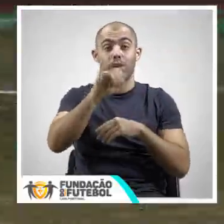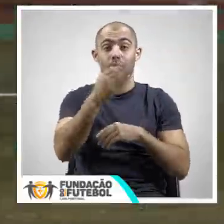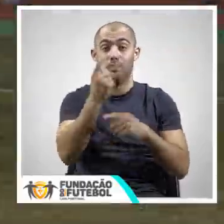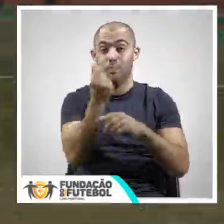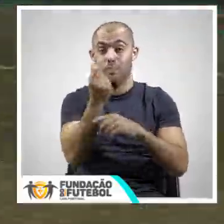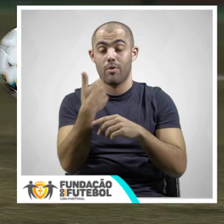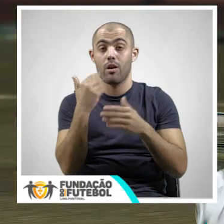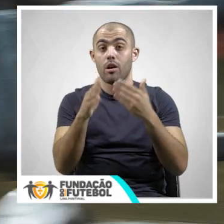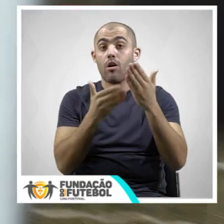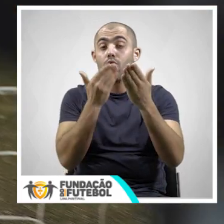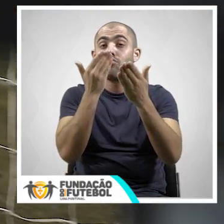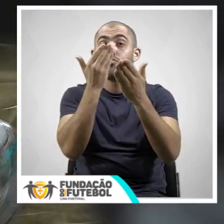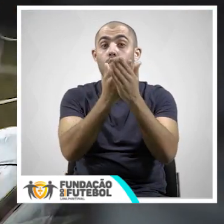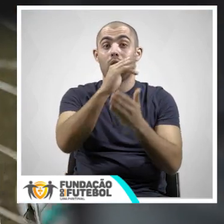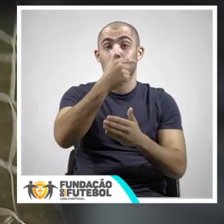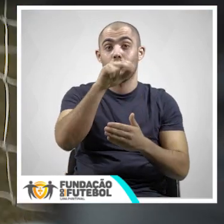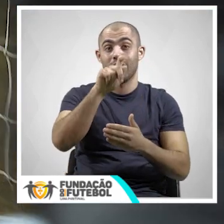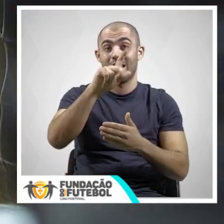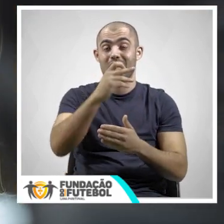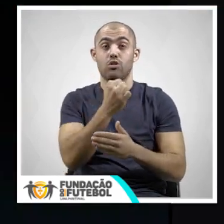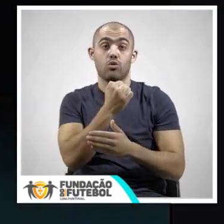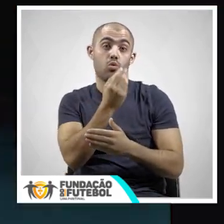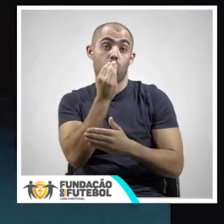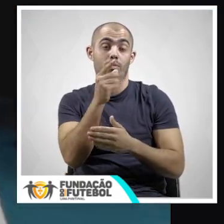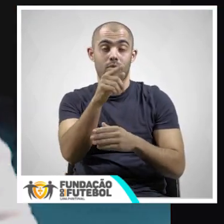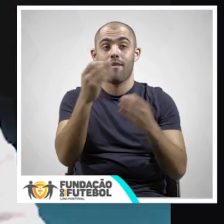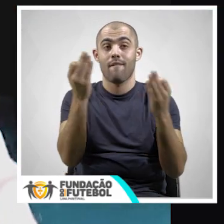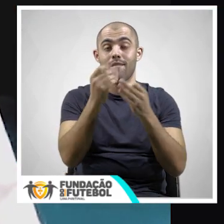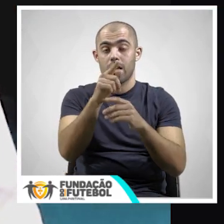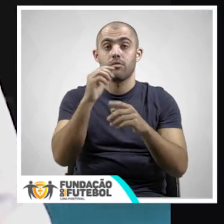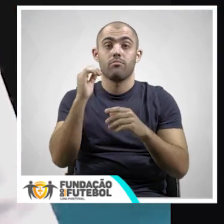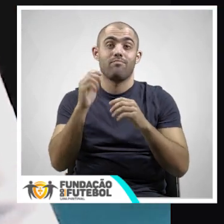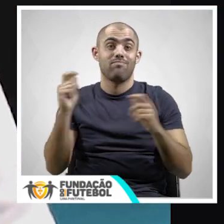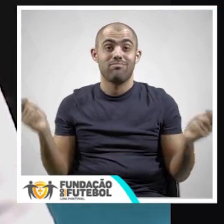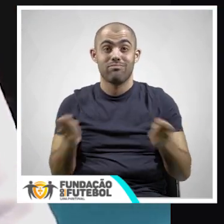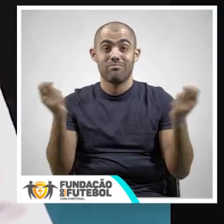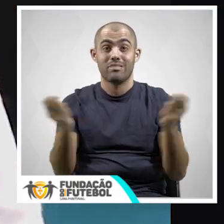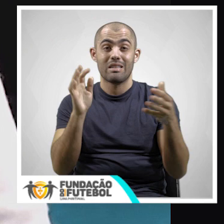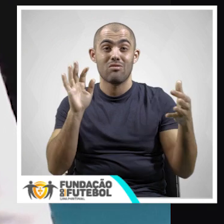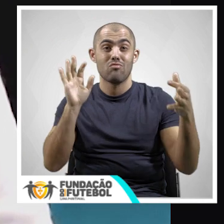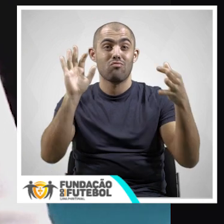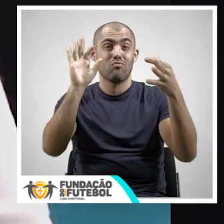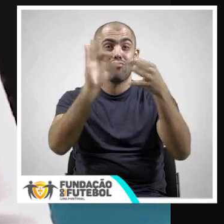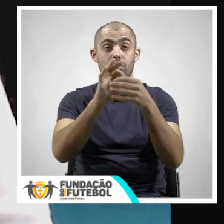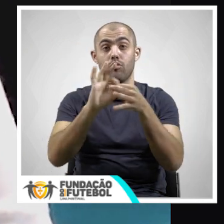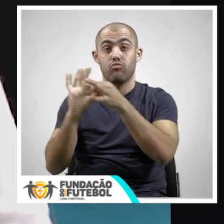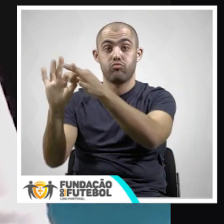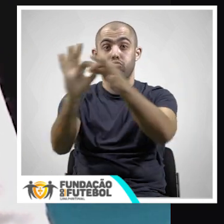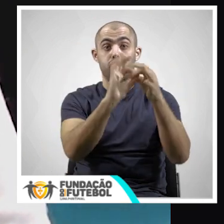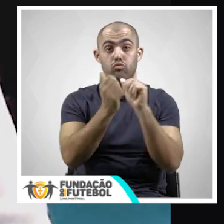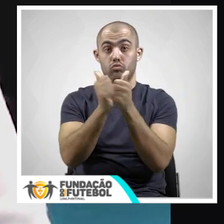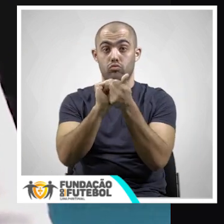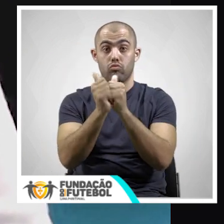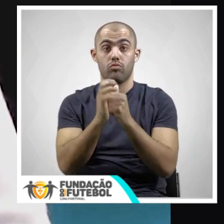contribuiu com quatro toneladas de bens essenciais. Realmente este tipo de iniciativas que aliam a solidariedade